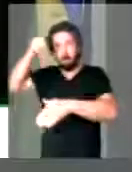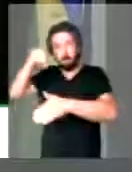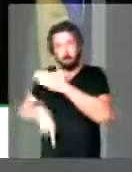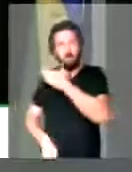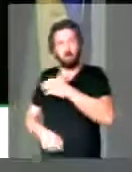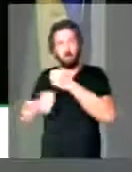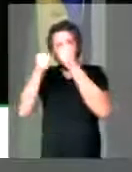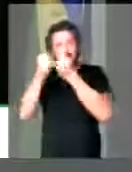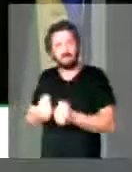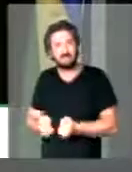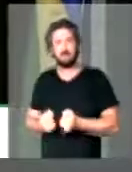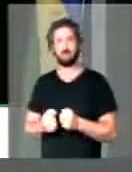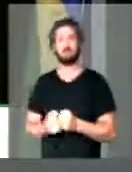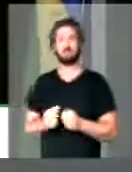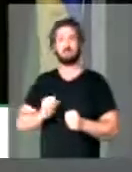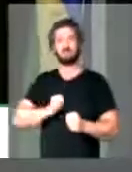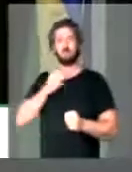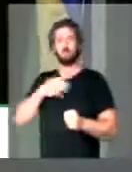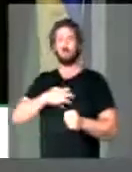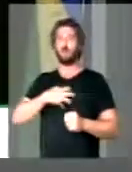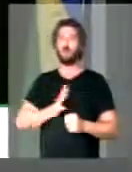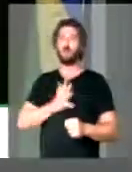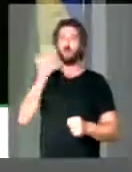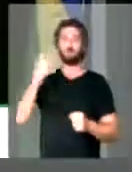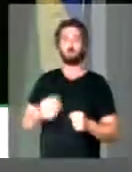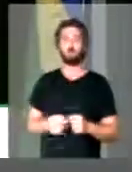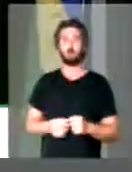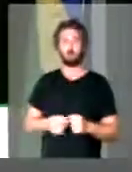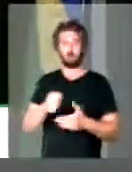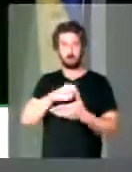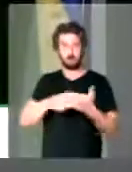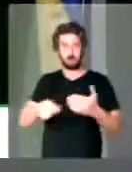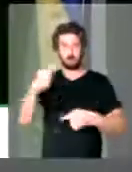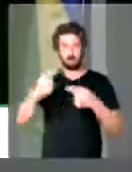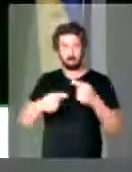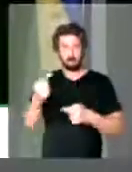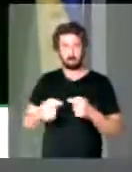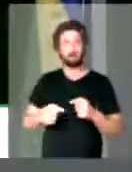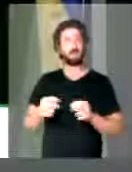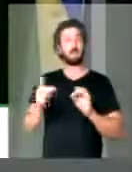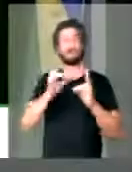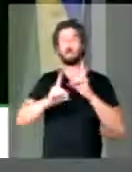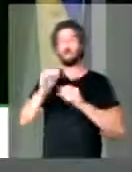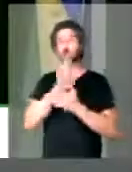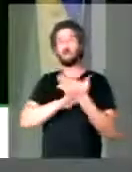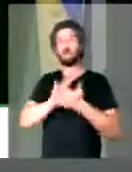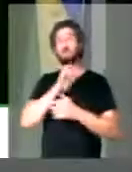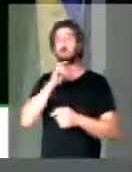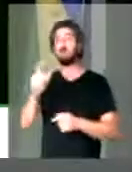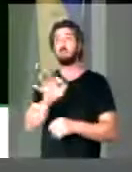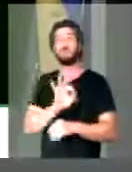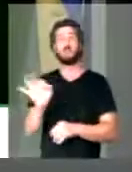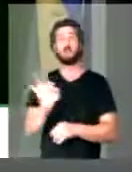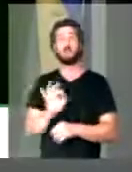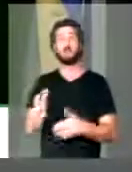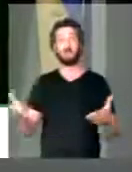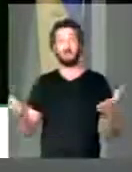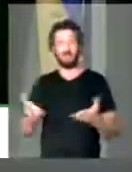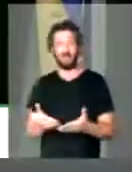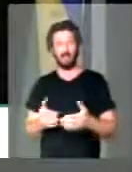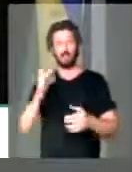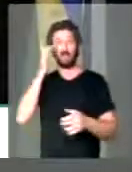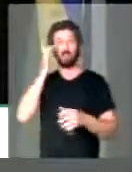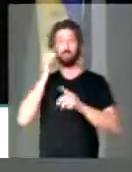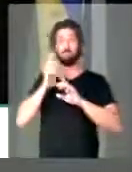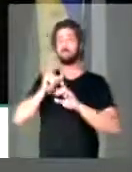aspereza, com essa indignidade. Não escreveu, não debateu, não discutiram com ninguém. E aí agora saiu